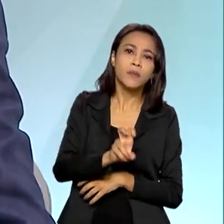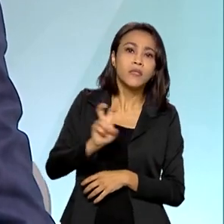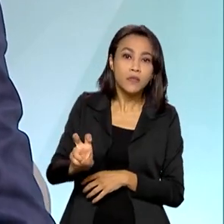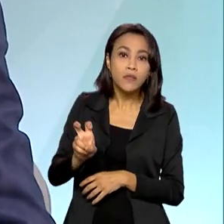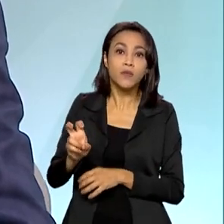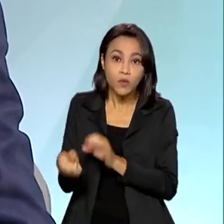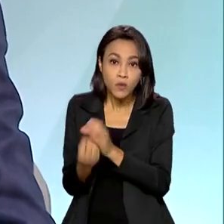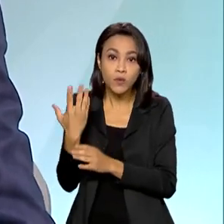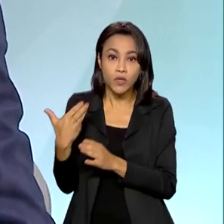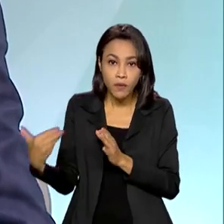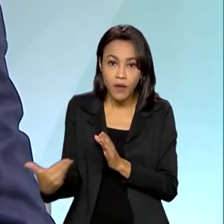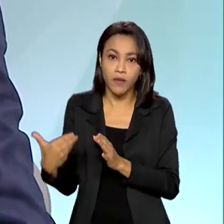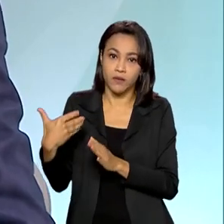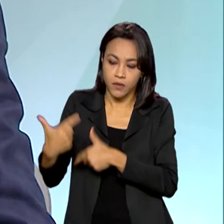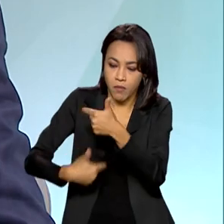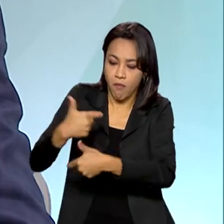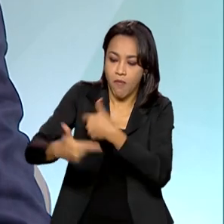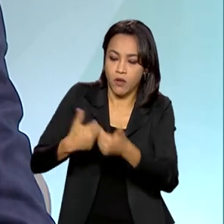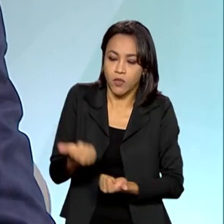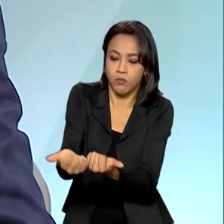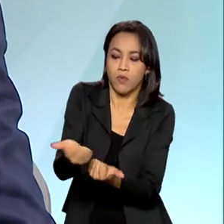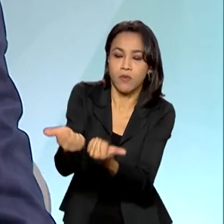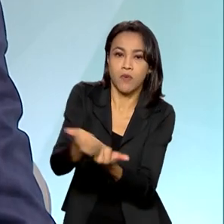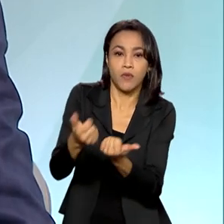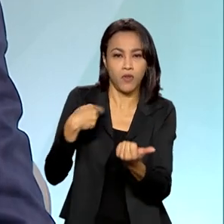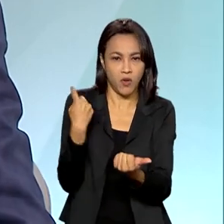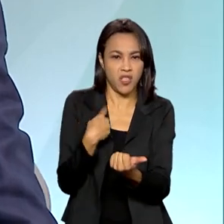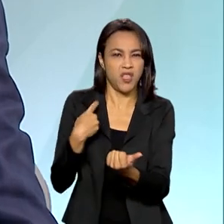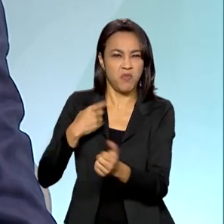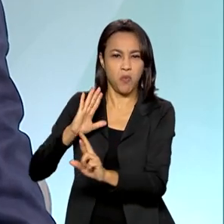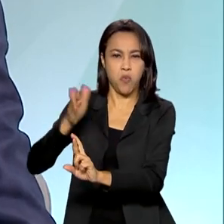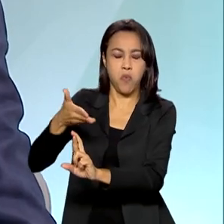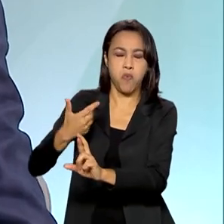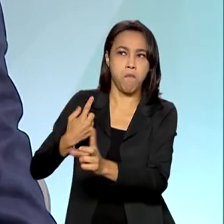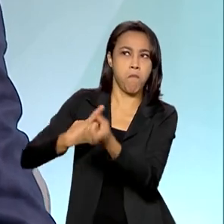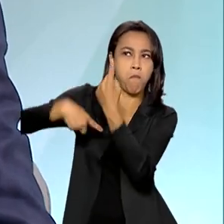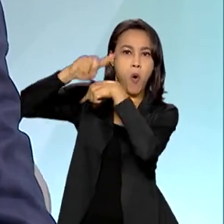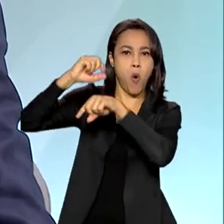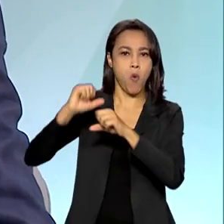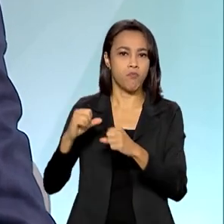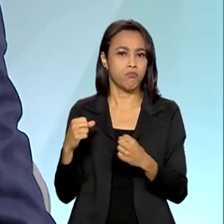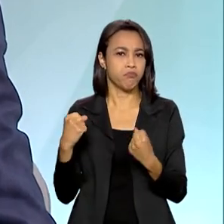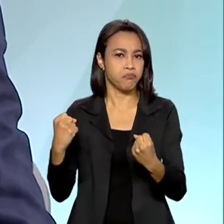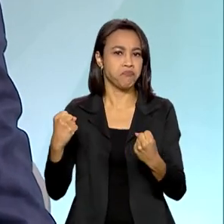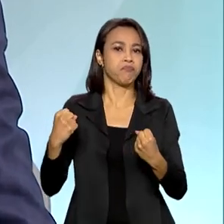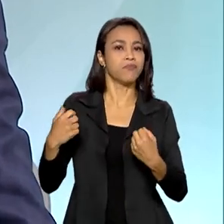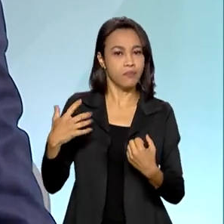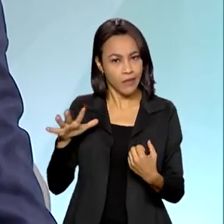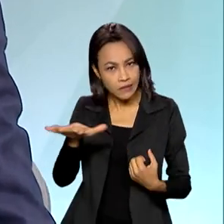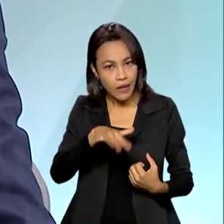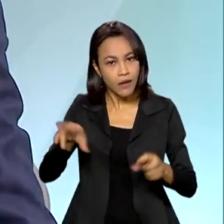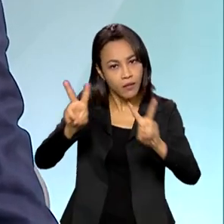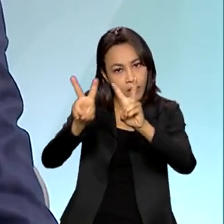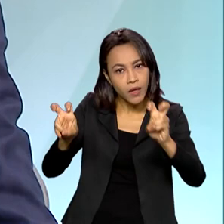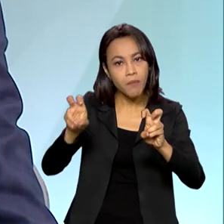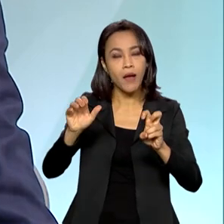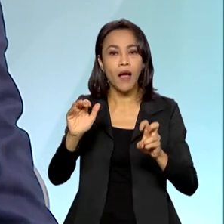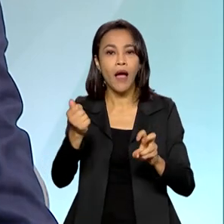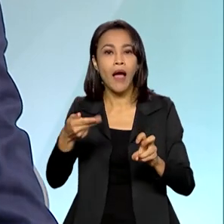Enfim, nós temos realmente um know-how muito grande em relação ao tema agronegócio. Nós